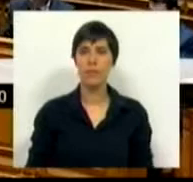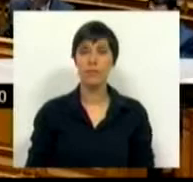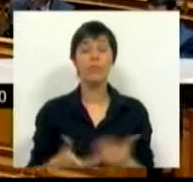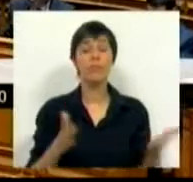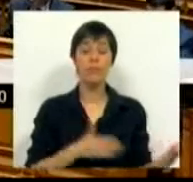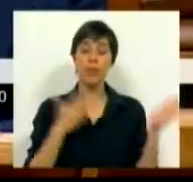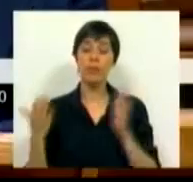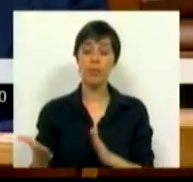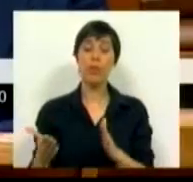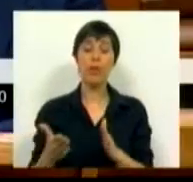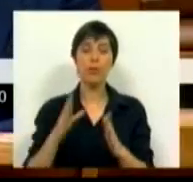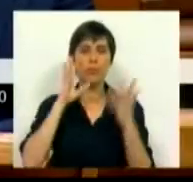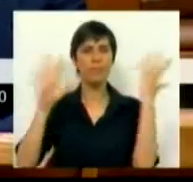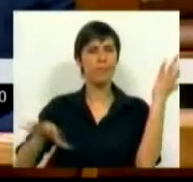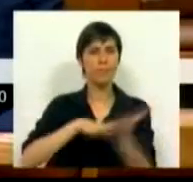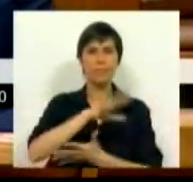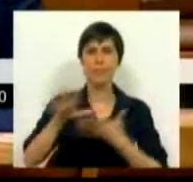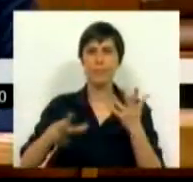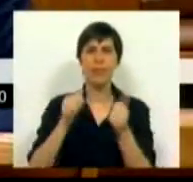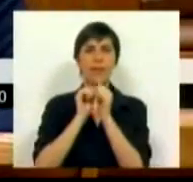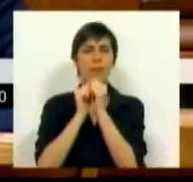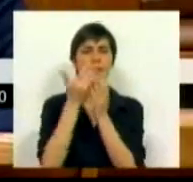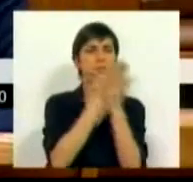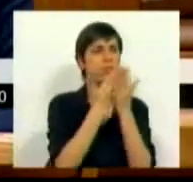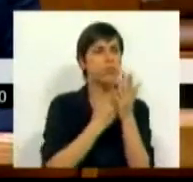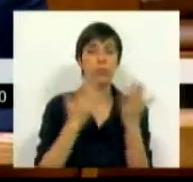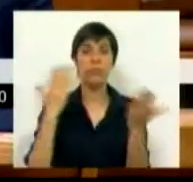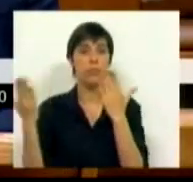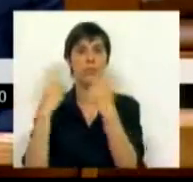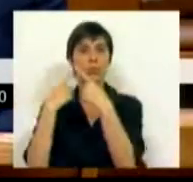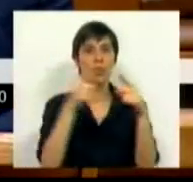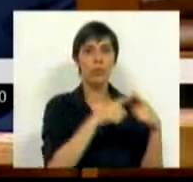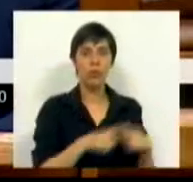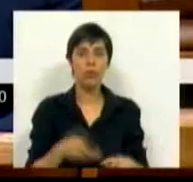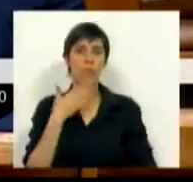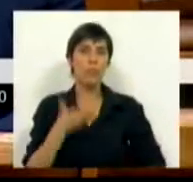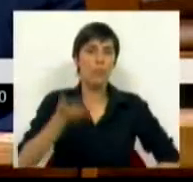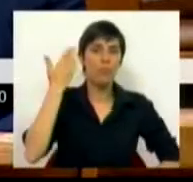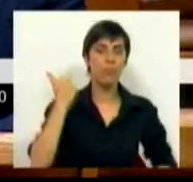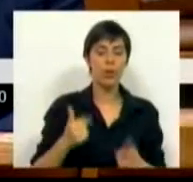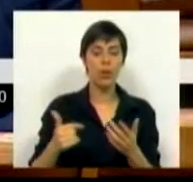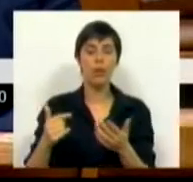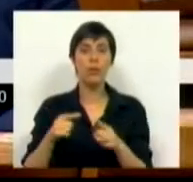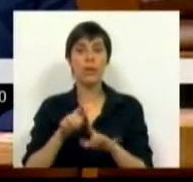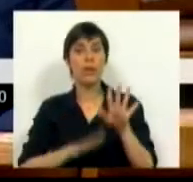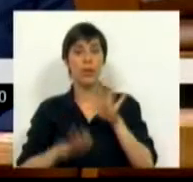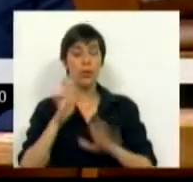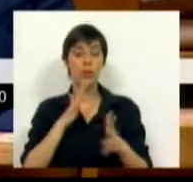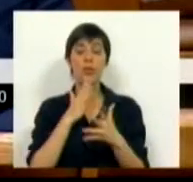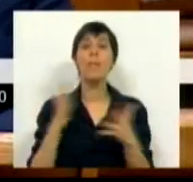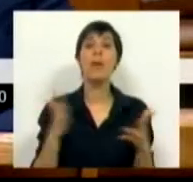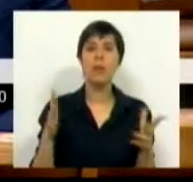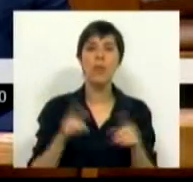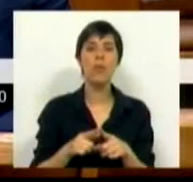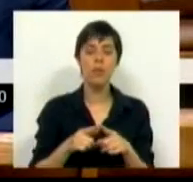Por outro lado, as trapalhadas e a burocracia, à par das contradições, das omissões e do recuso desta maioria,